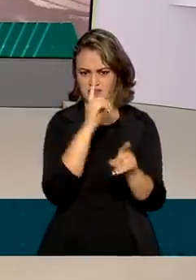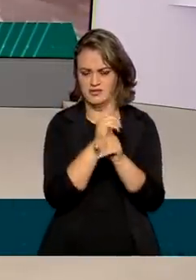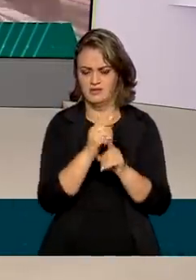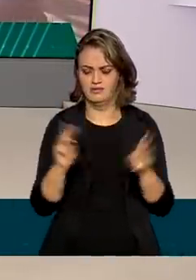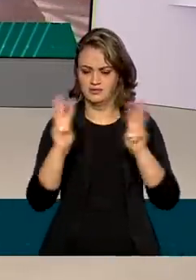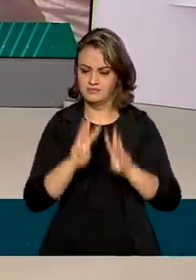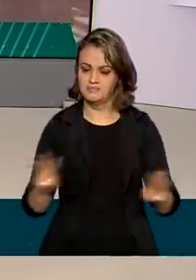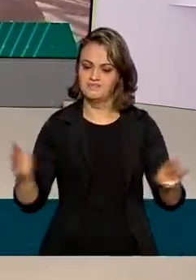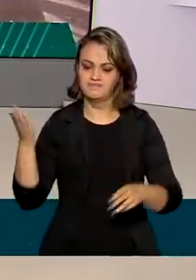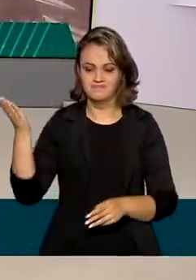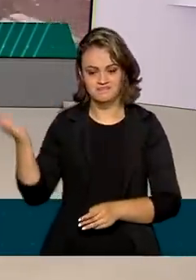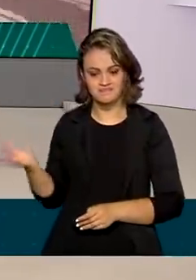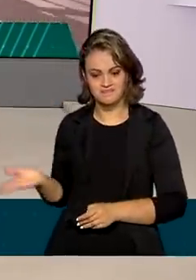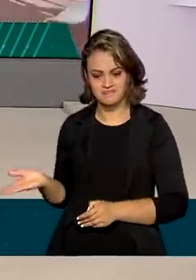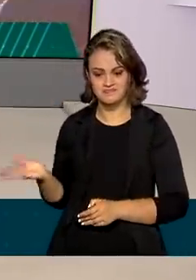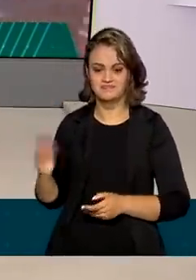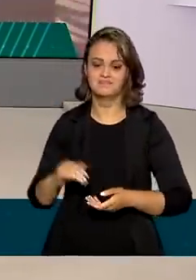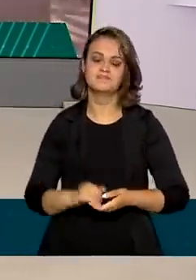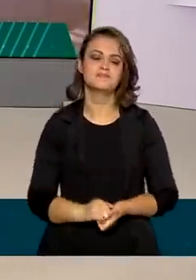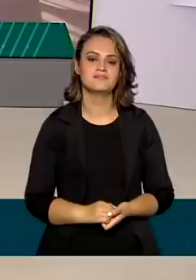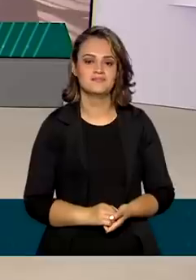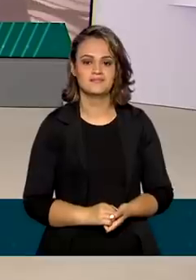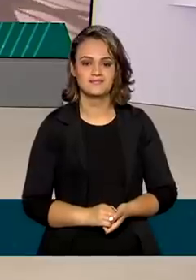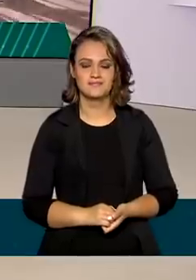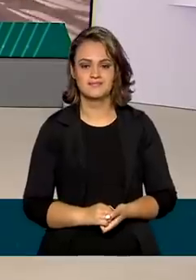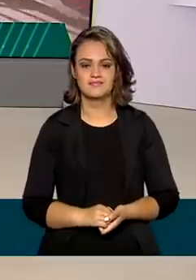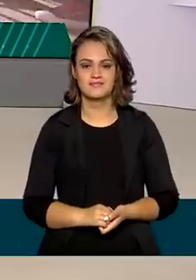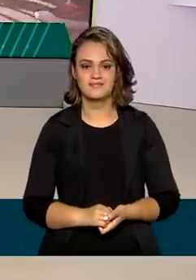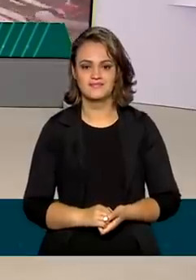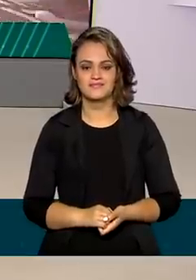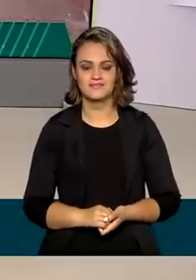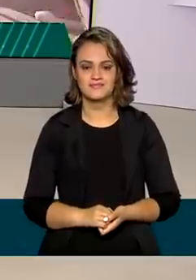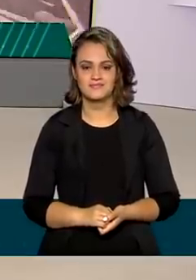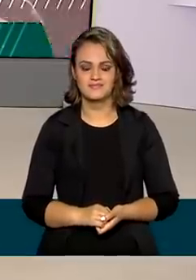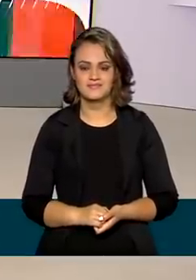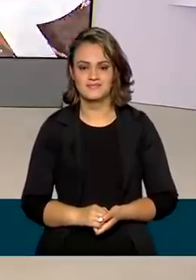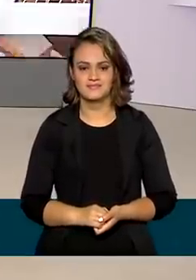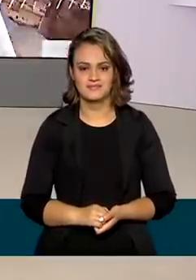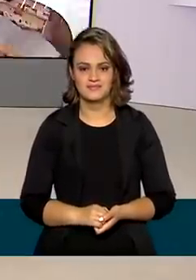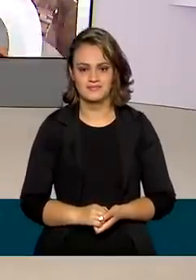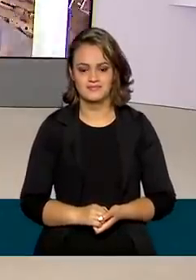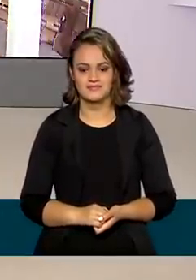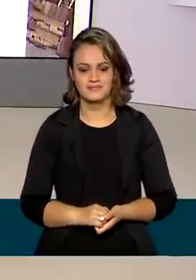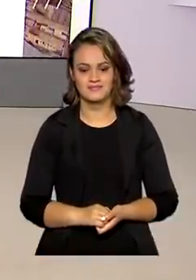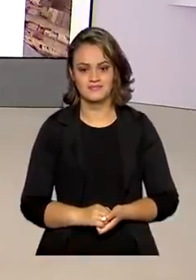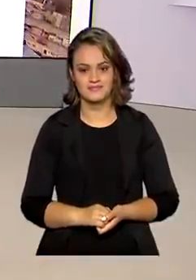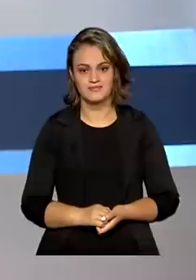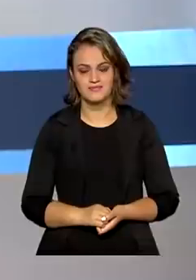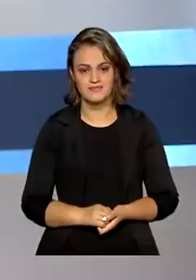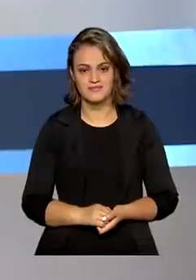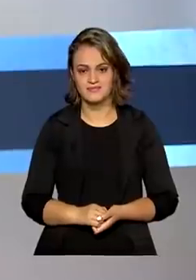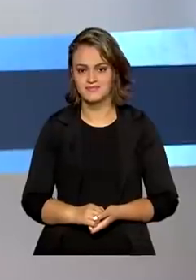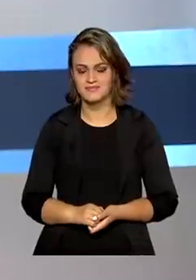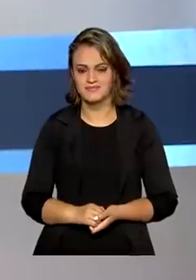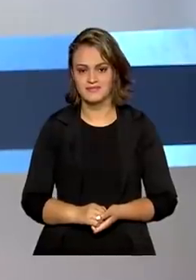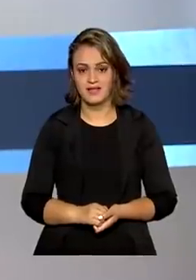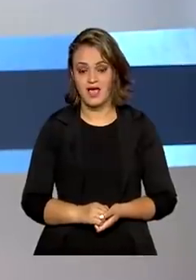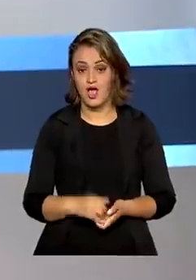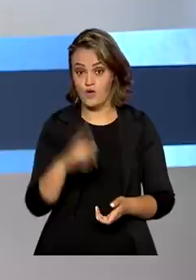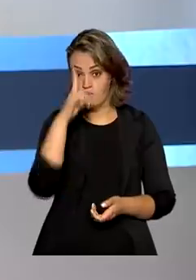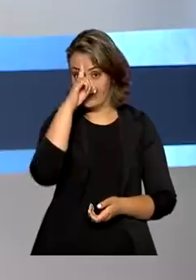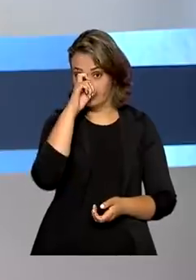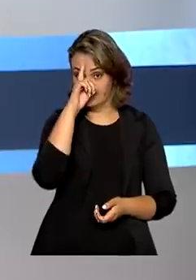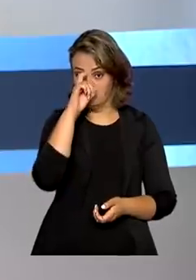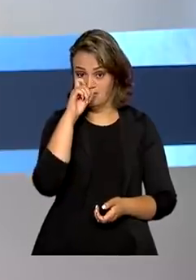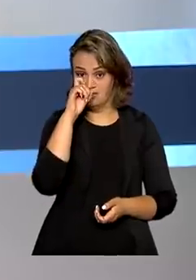acompanhar pelo vacinômetro do governo federal, que pode ser acessado pelo site LocalizaSUS. E os hospitais da